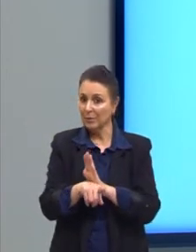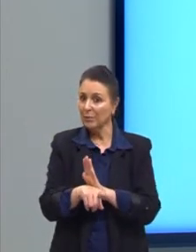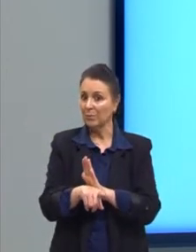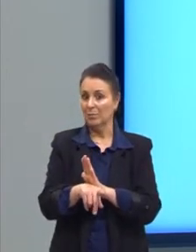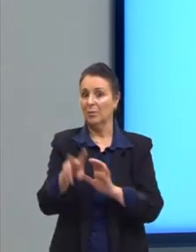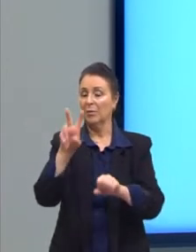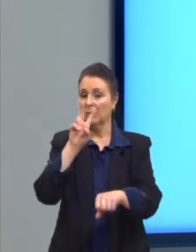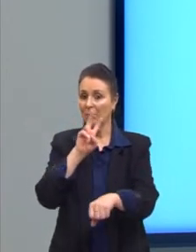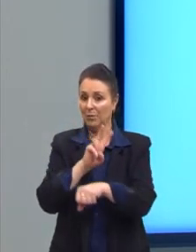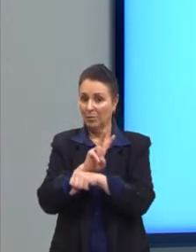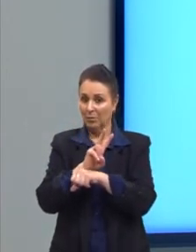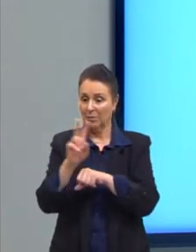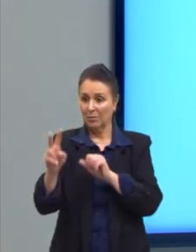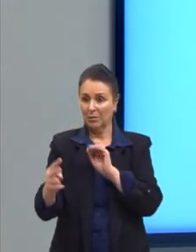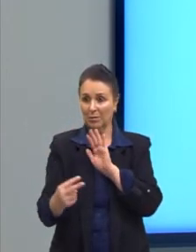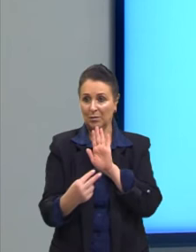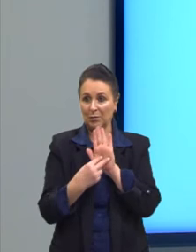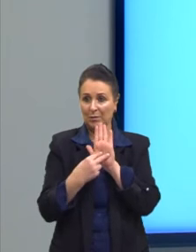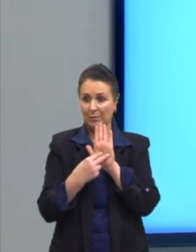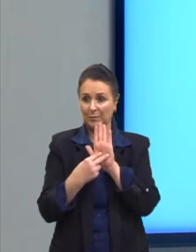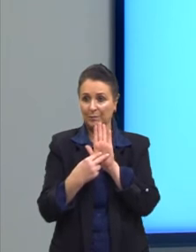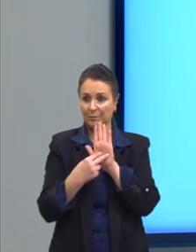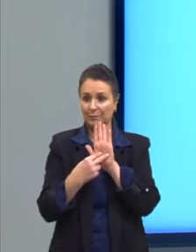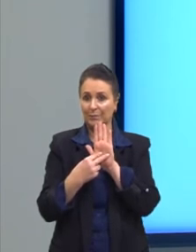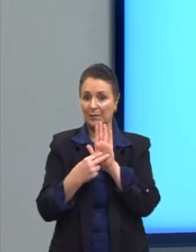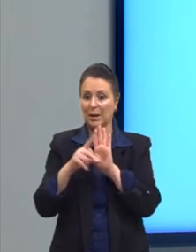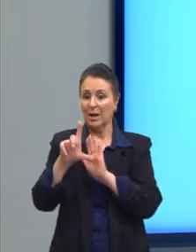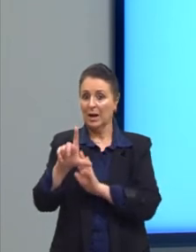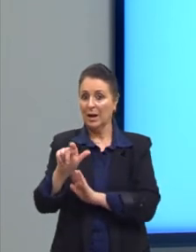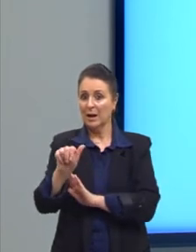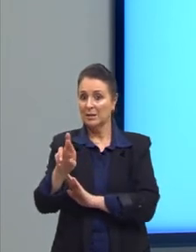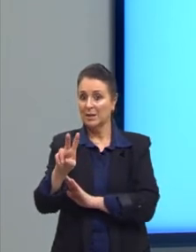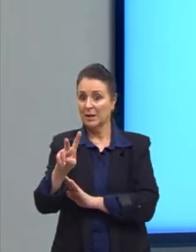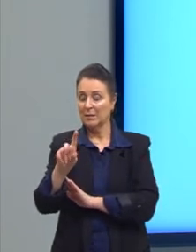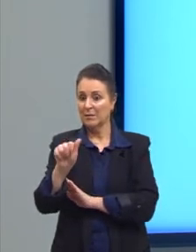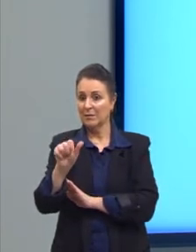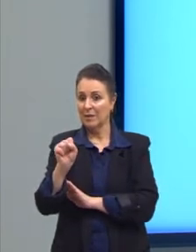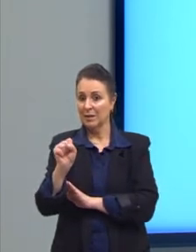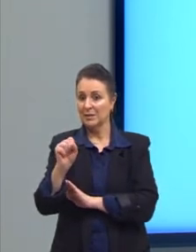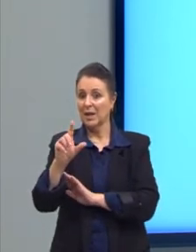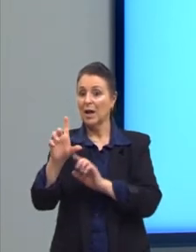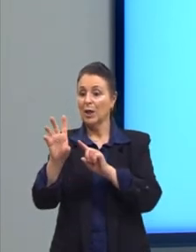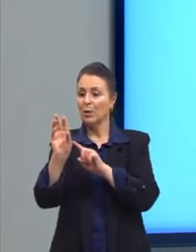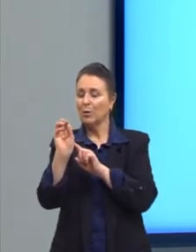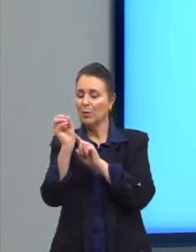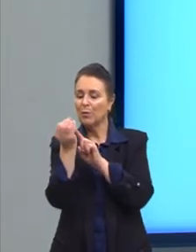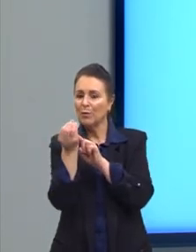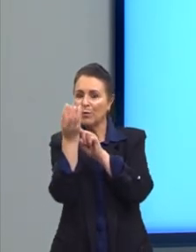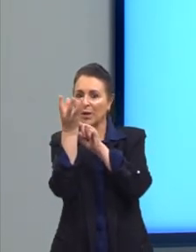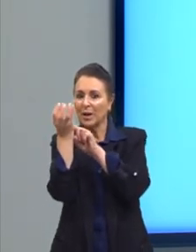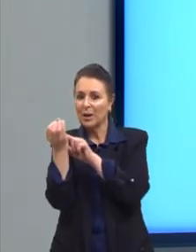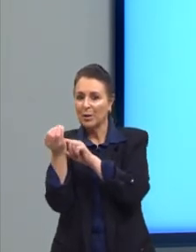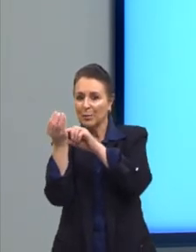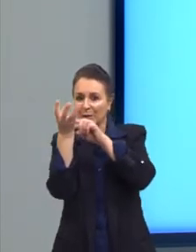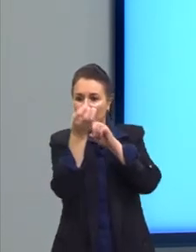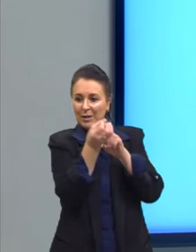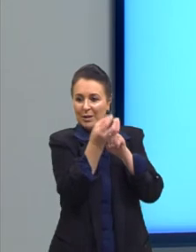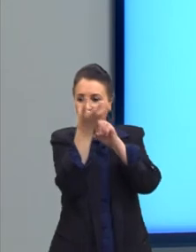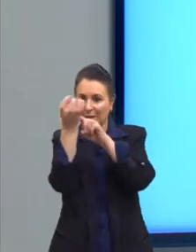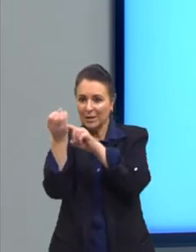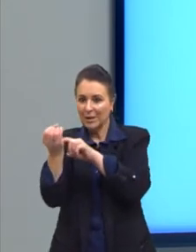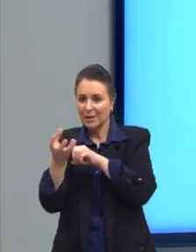maior. Entre as larvas do vagalume e os insetos alados, então,